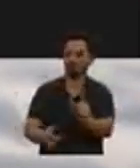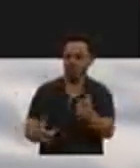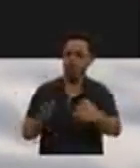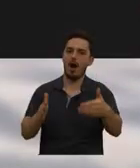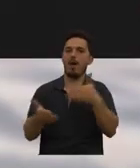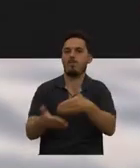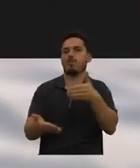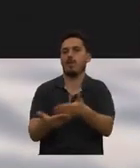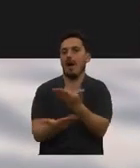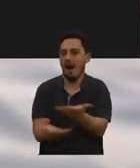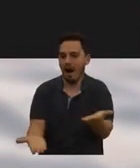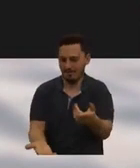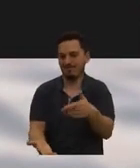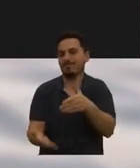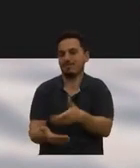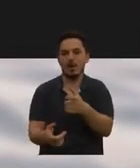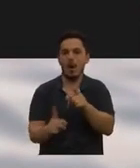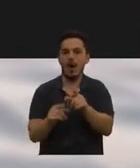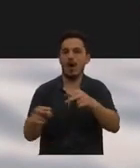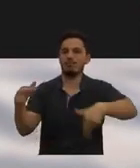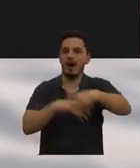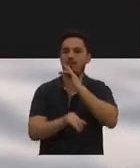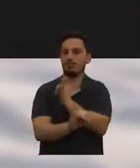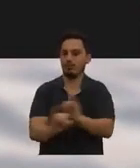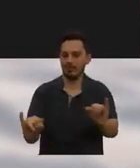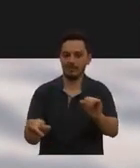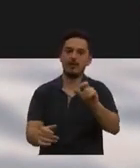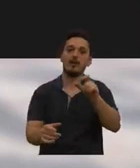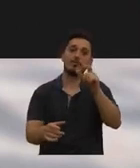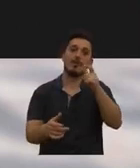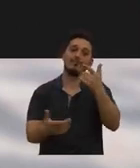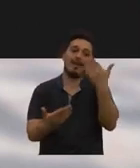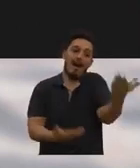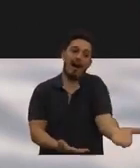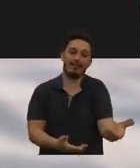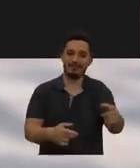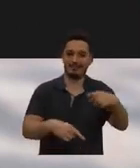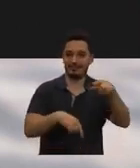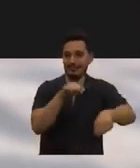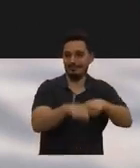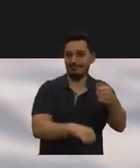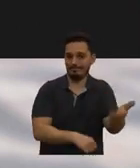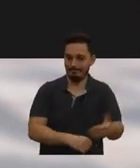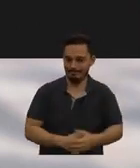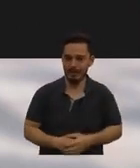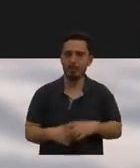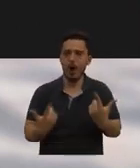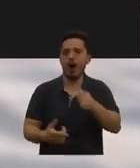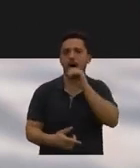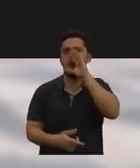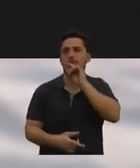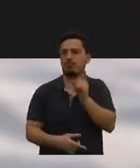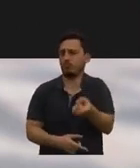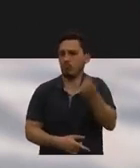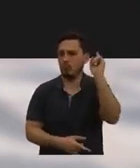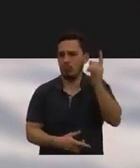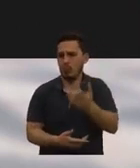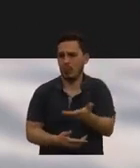tornam a circulação quase impossível e as pessoas usam a ciclovia. Depois, já não é surpresa,